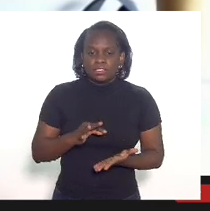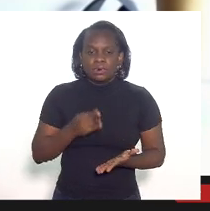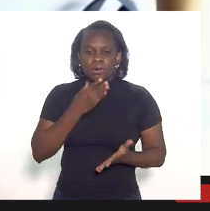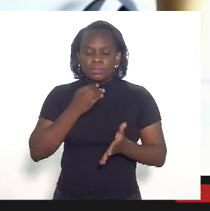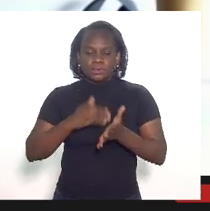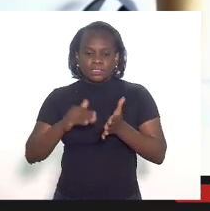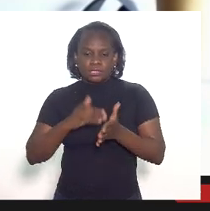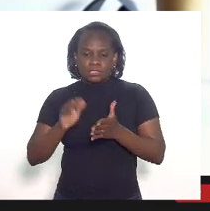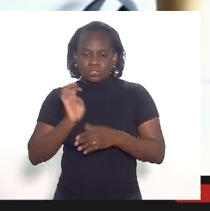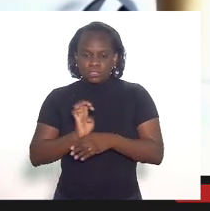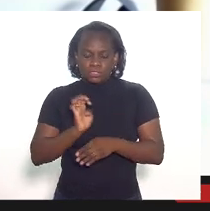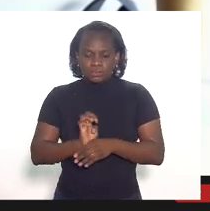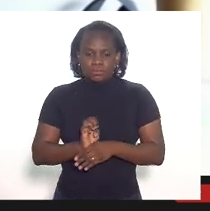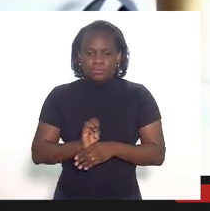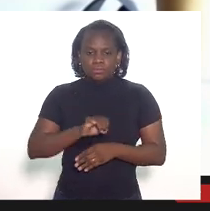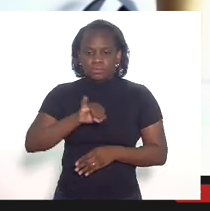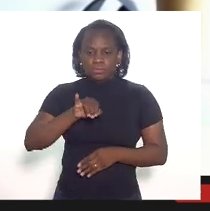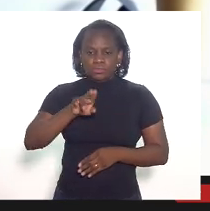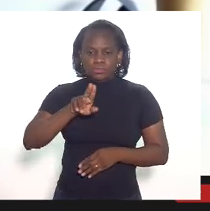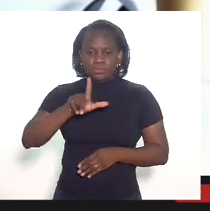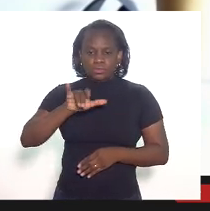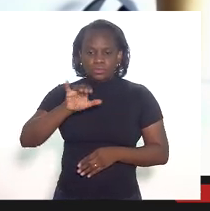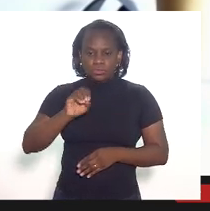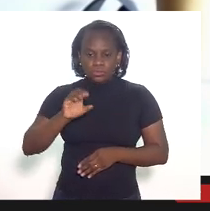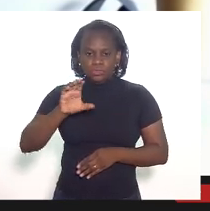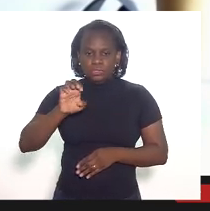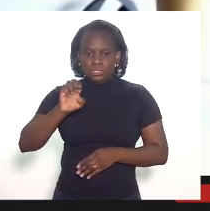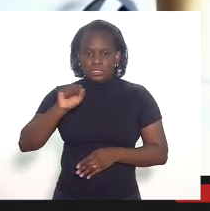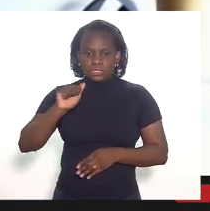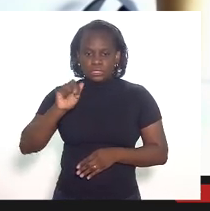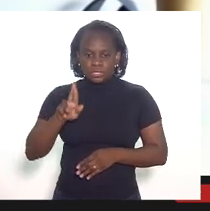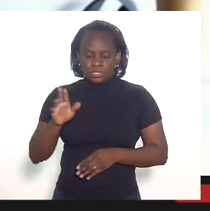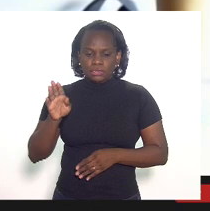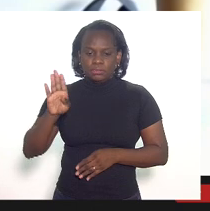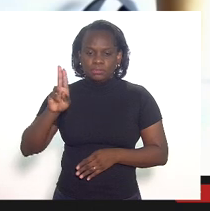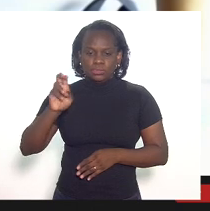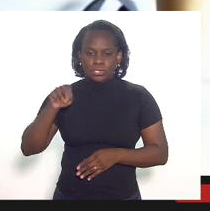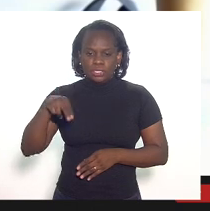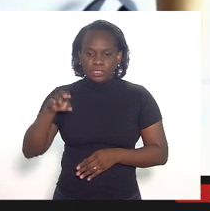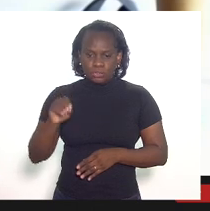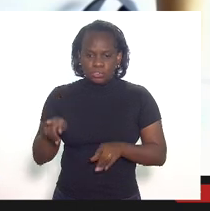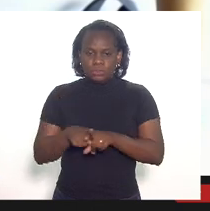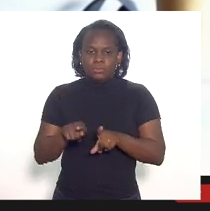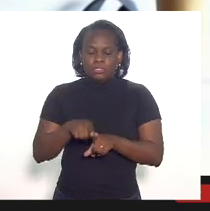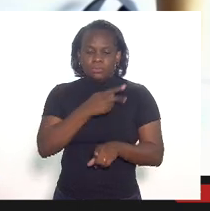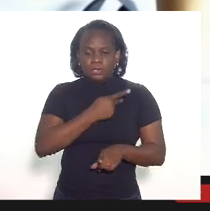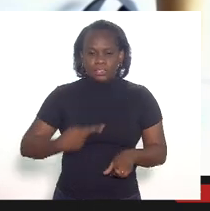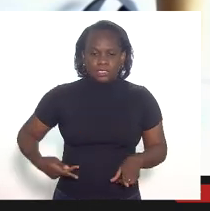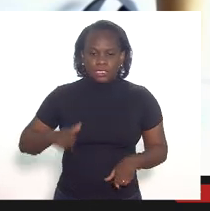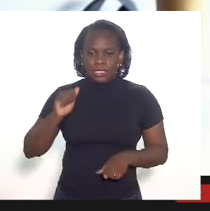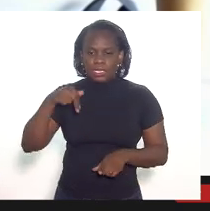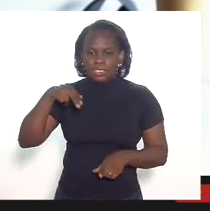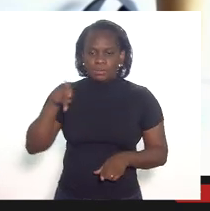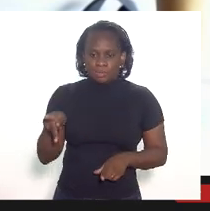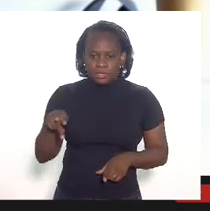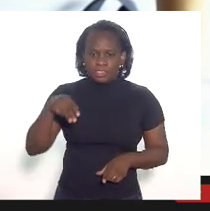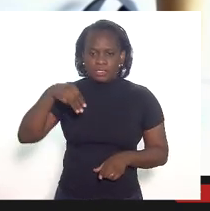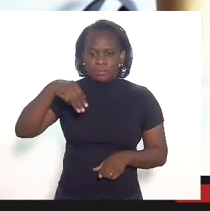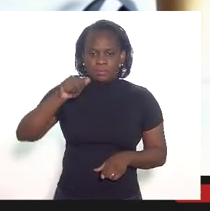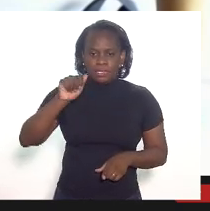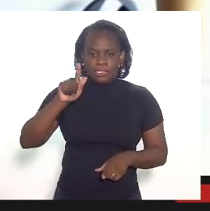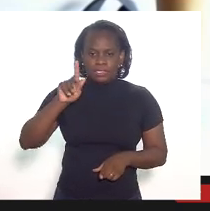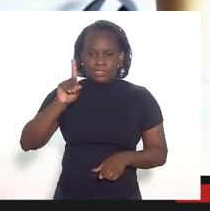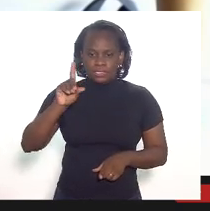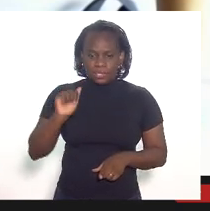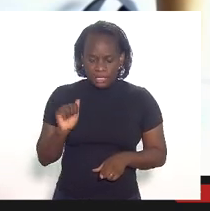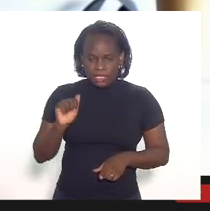secretário de Estado, Júlio César Carmo Bueno e pela presidente da ANP à época, Magda Maria